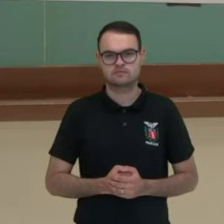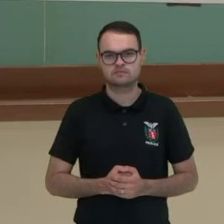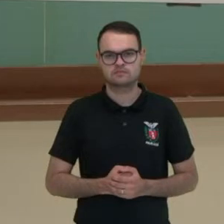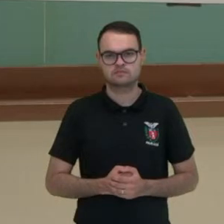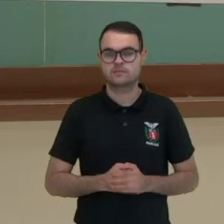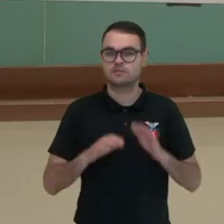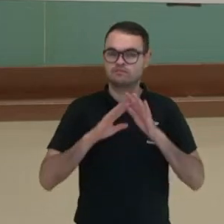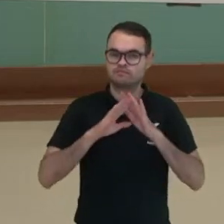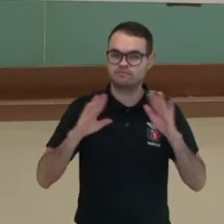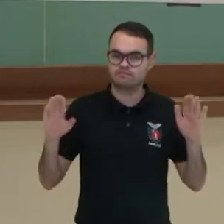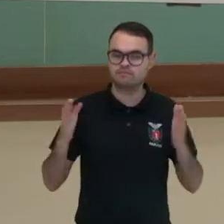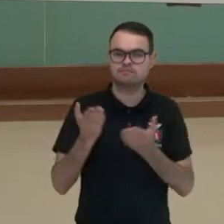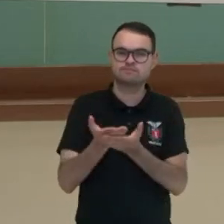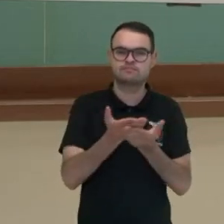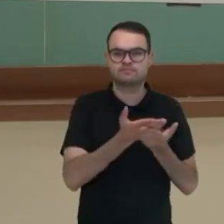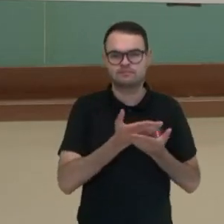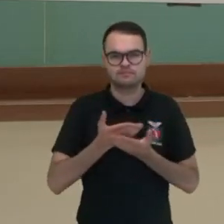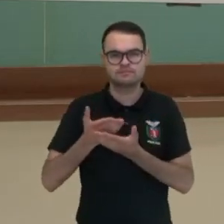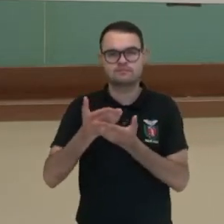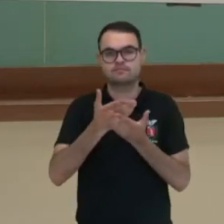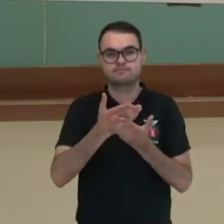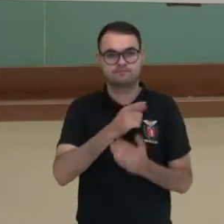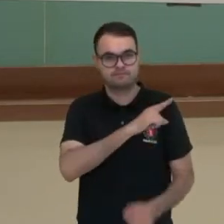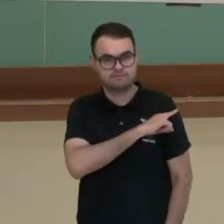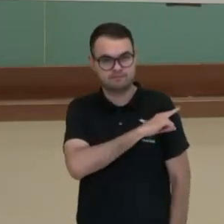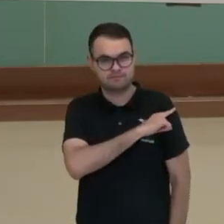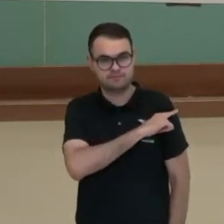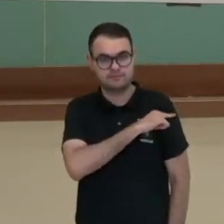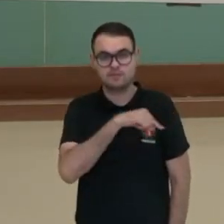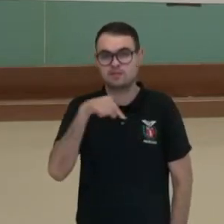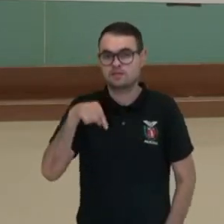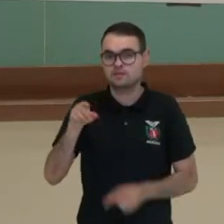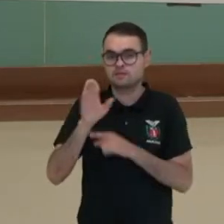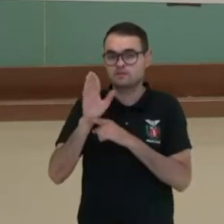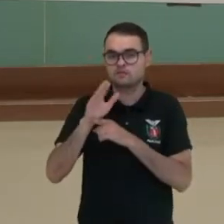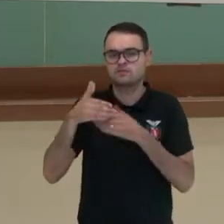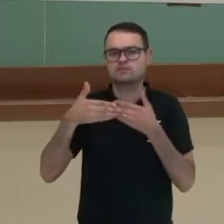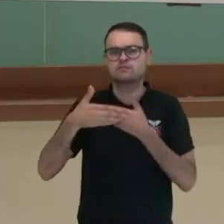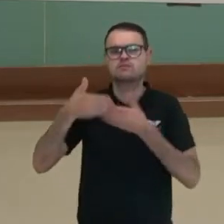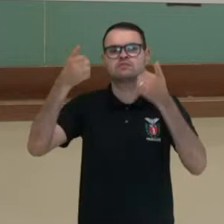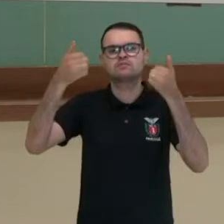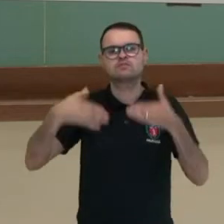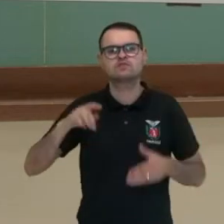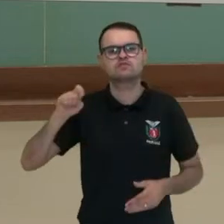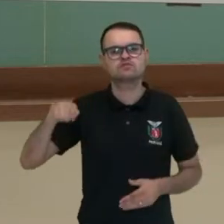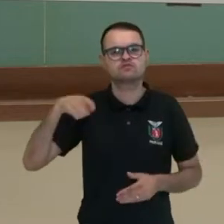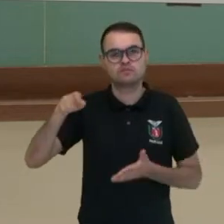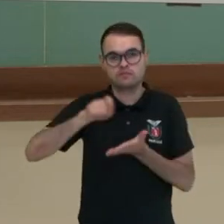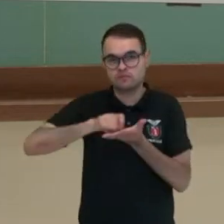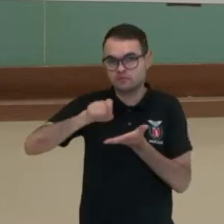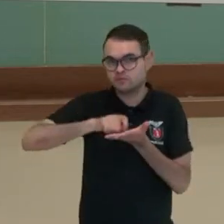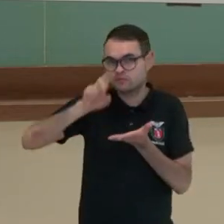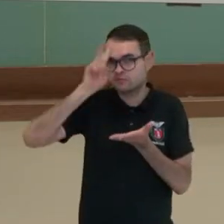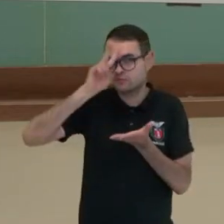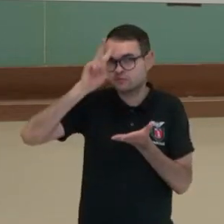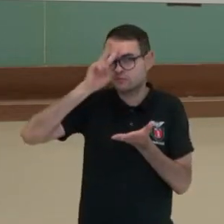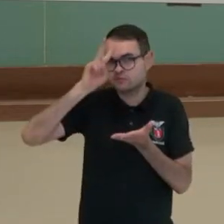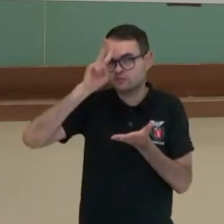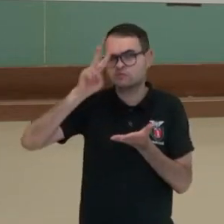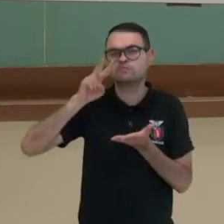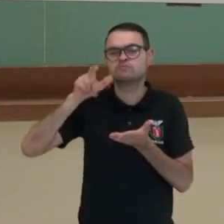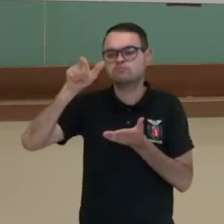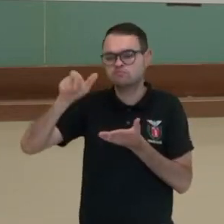Olá, estudantes da primeira série! Neste vídeo vamos falar sobre a escrita da história e o